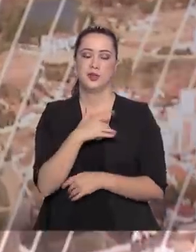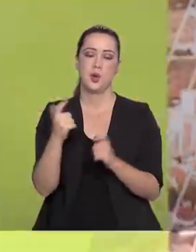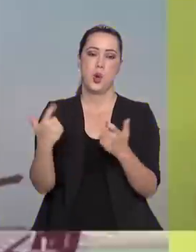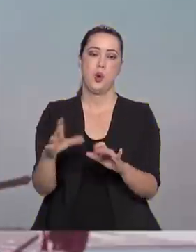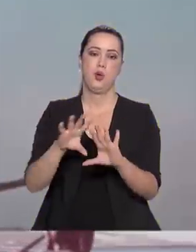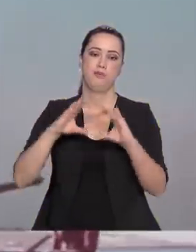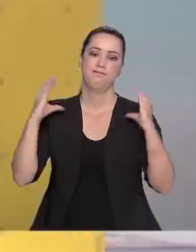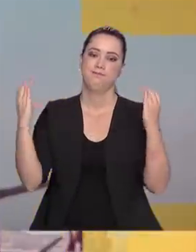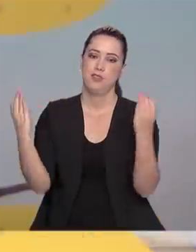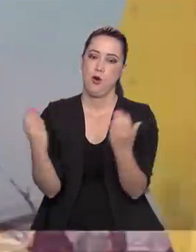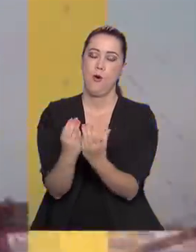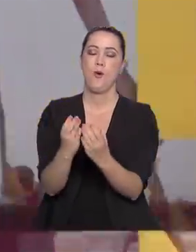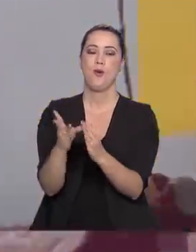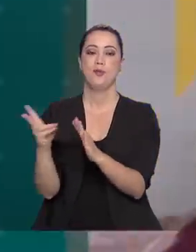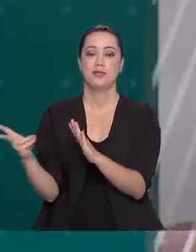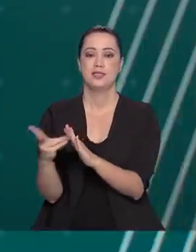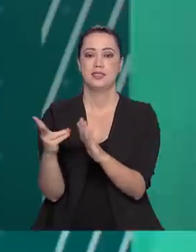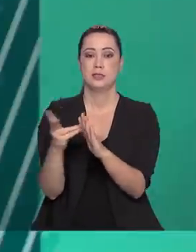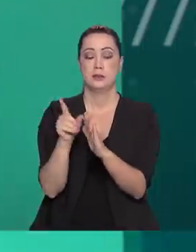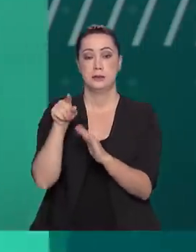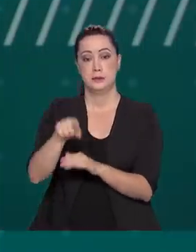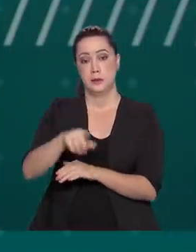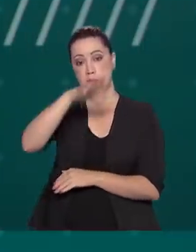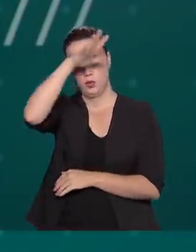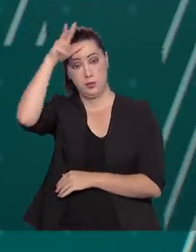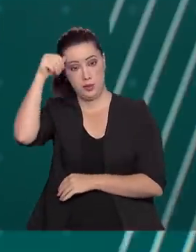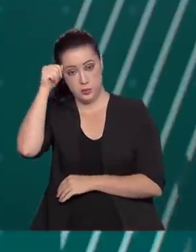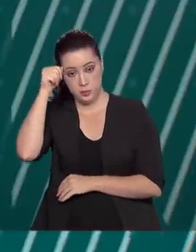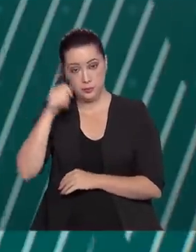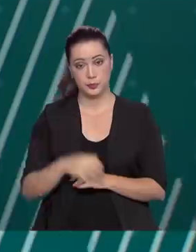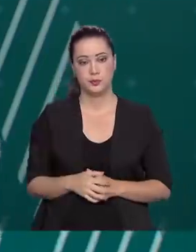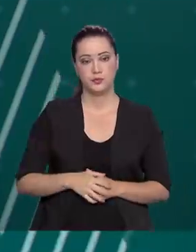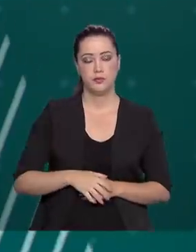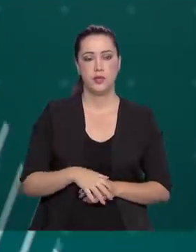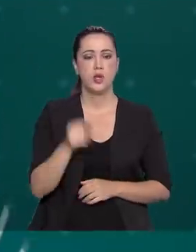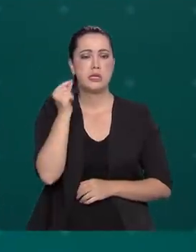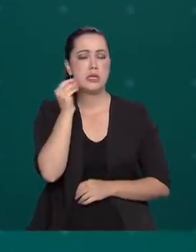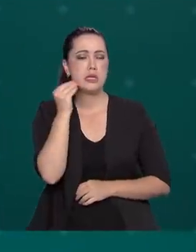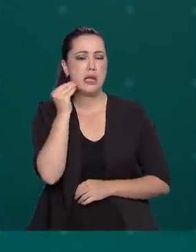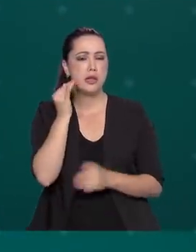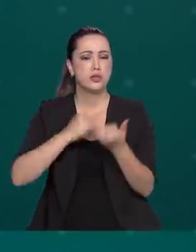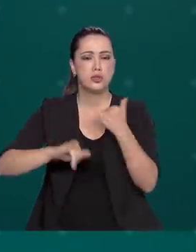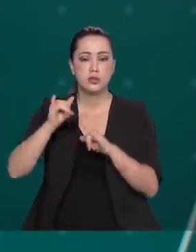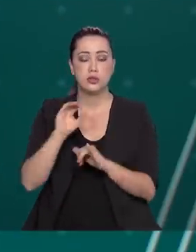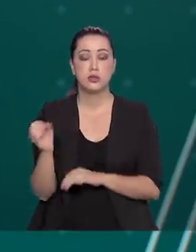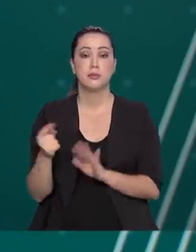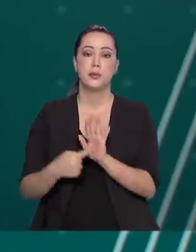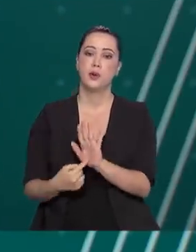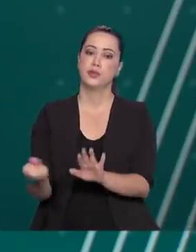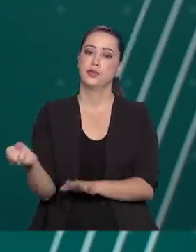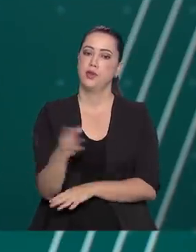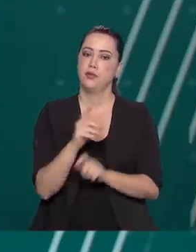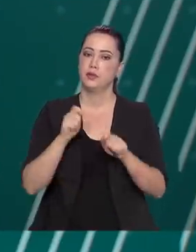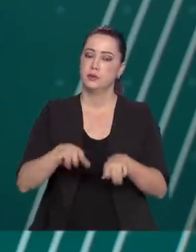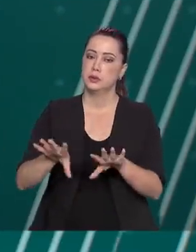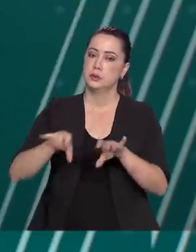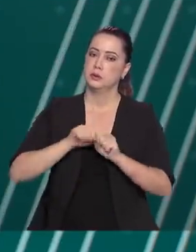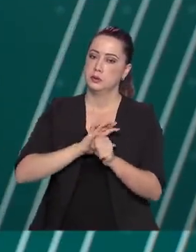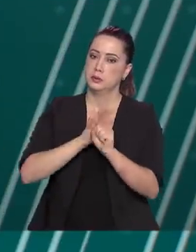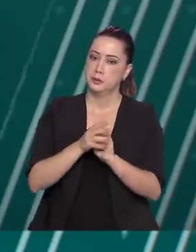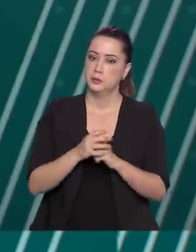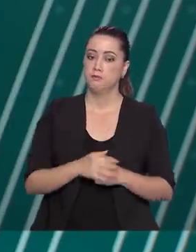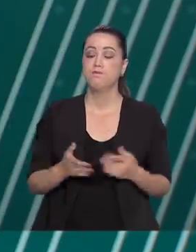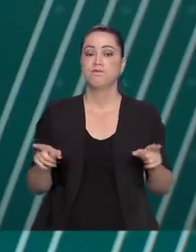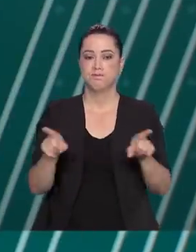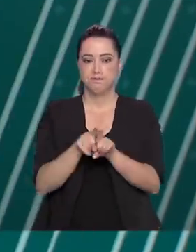indígenas da região de São Gabriel da Cachoeira, no Amazonas. Testes apontam novos casos de Covid-19.